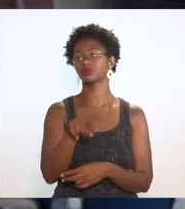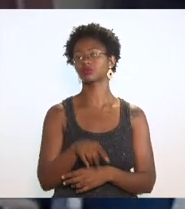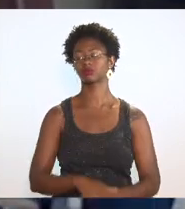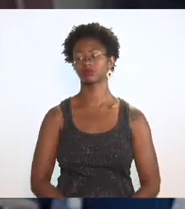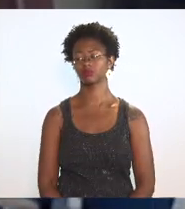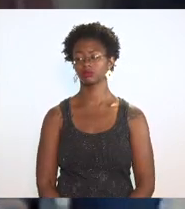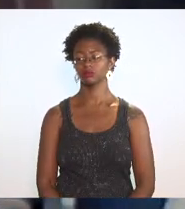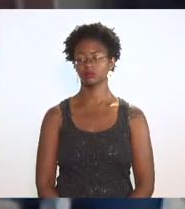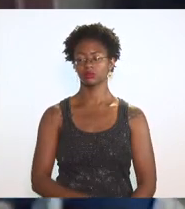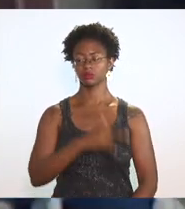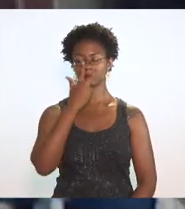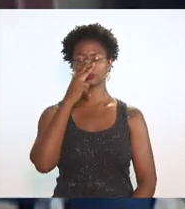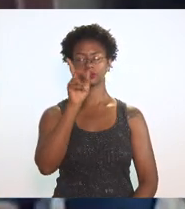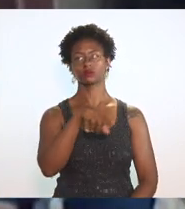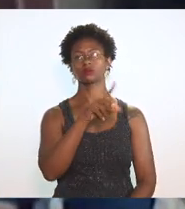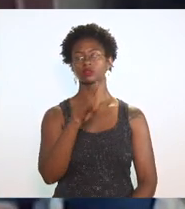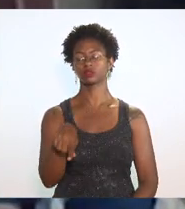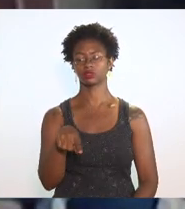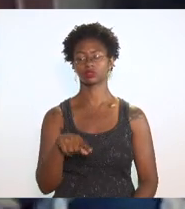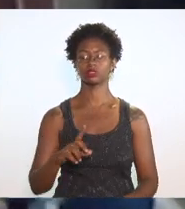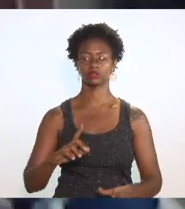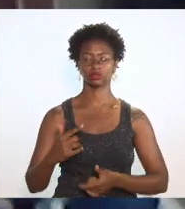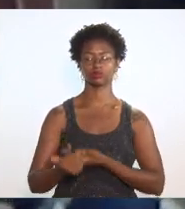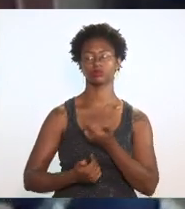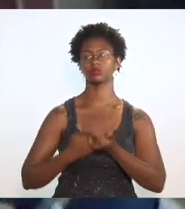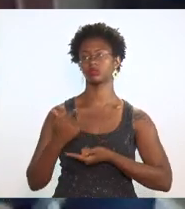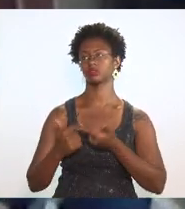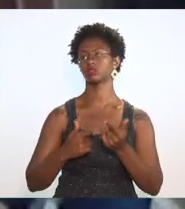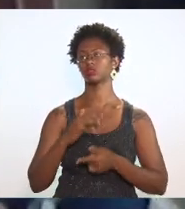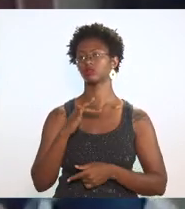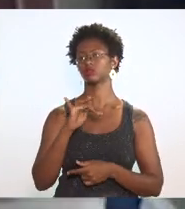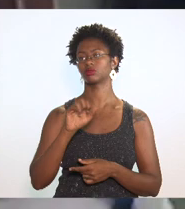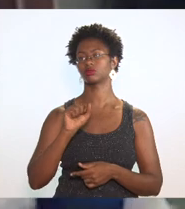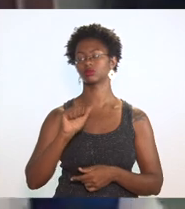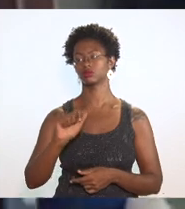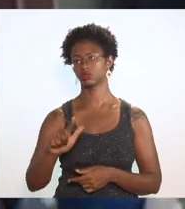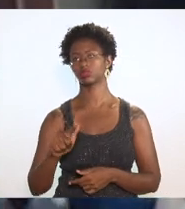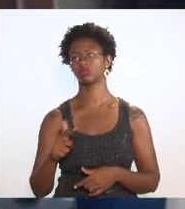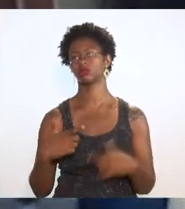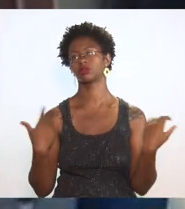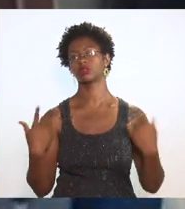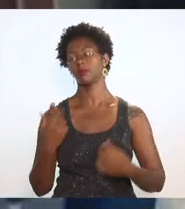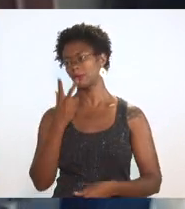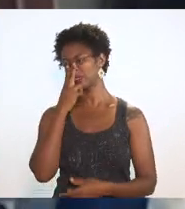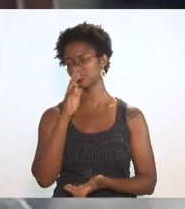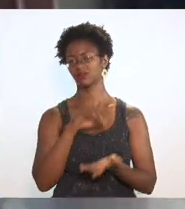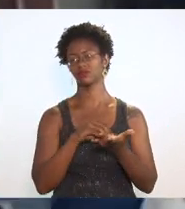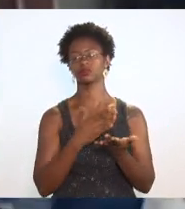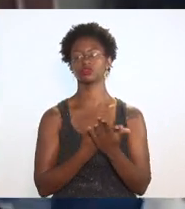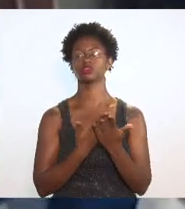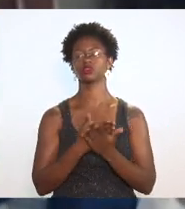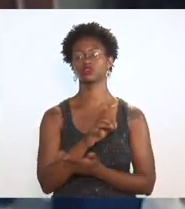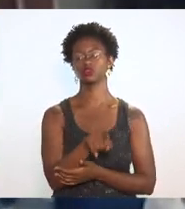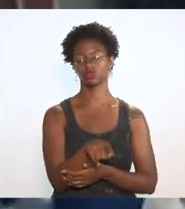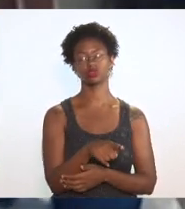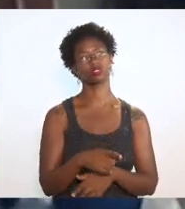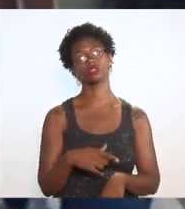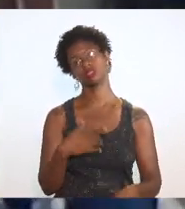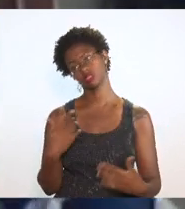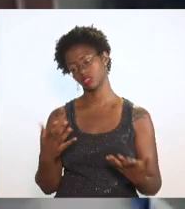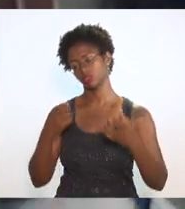uma vedação do regime de recuperação fiscal a inexistência desse estudo então tanto mais se